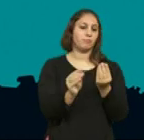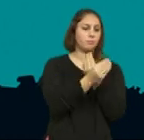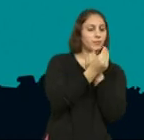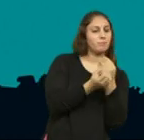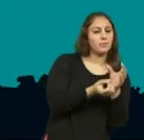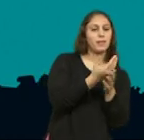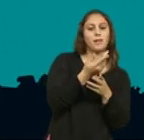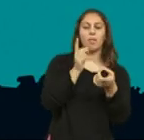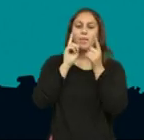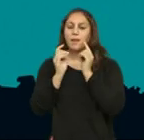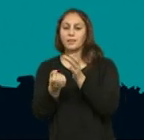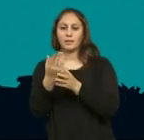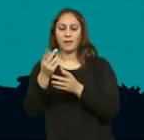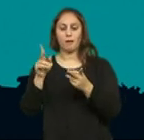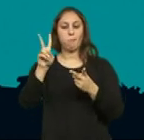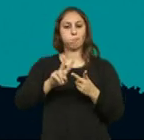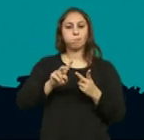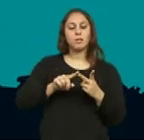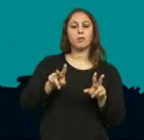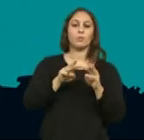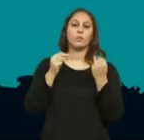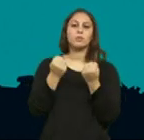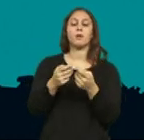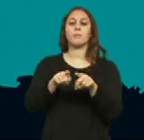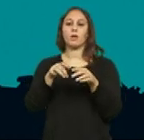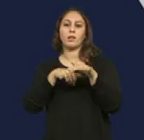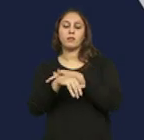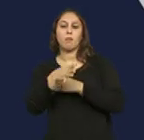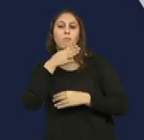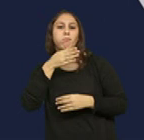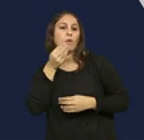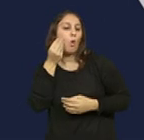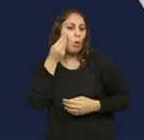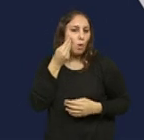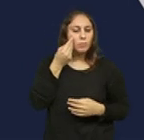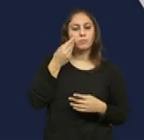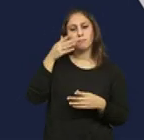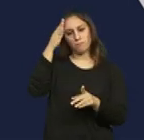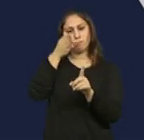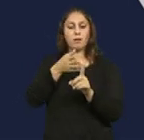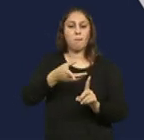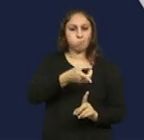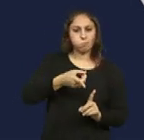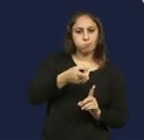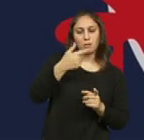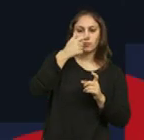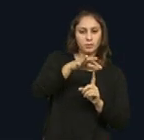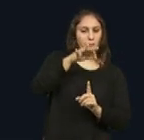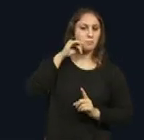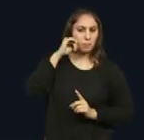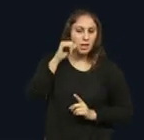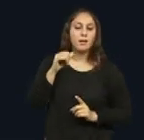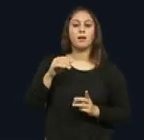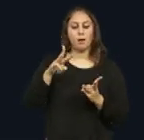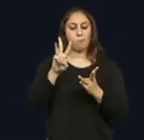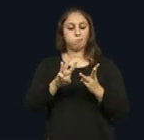No segundo dia, dia 3, temos um workshop de como ser youtuber, com youtuber ainda a definir, mais dirigido para os alunos de 9º ano. E no último dia, como sempre,